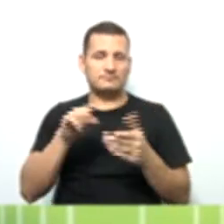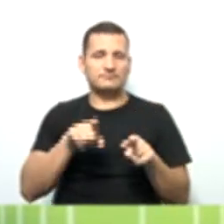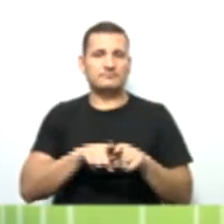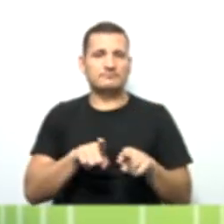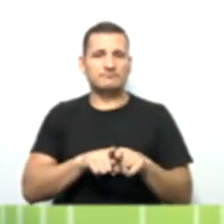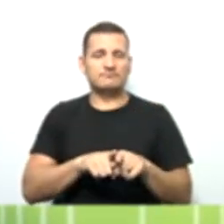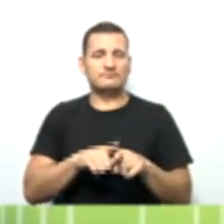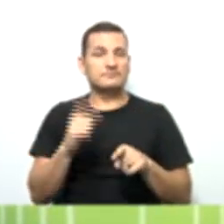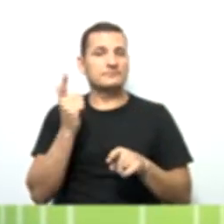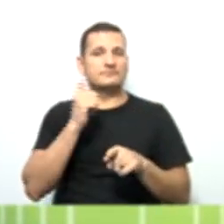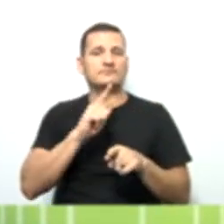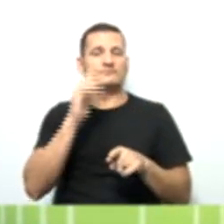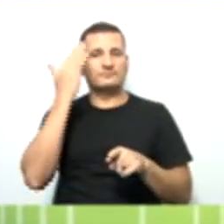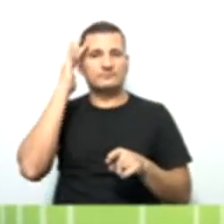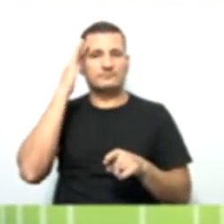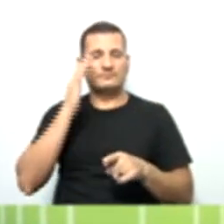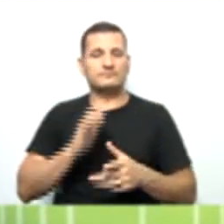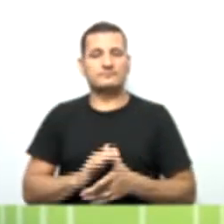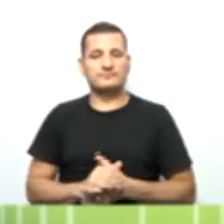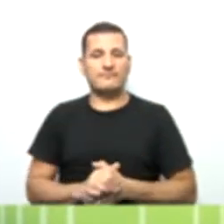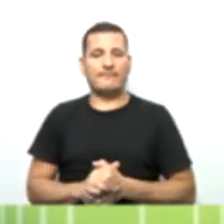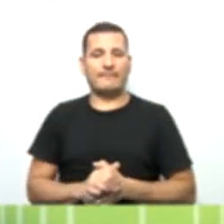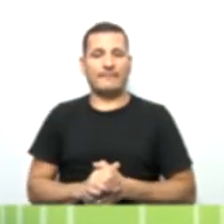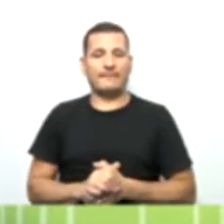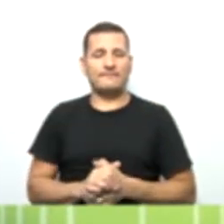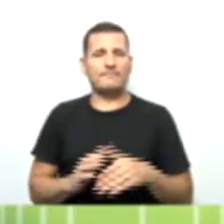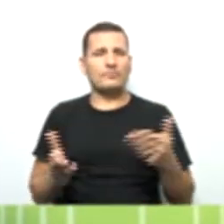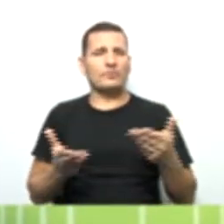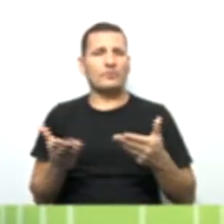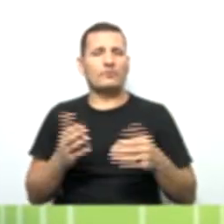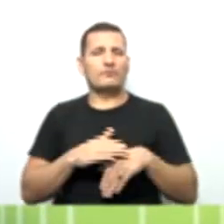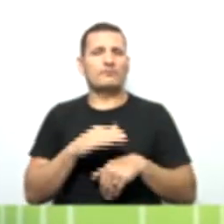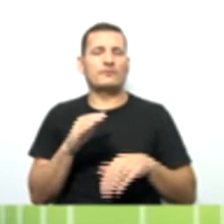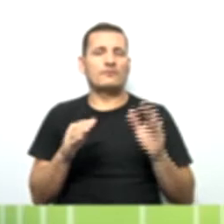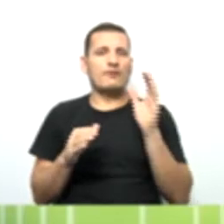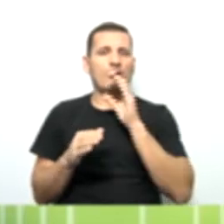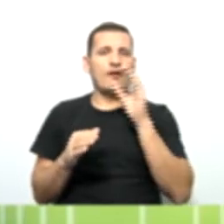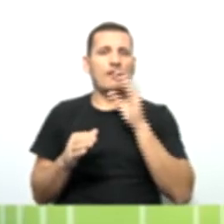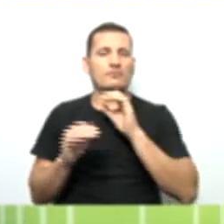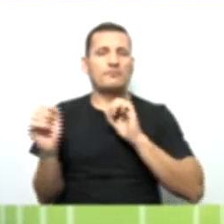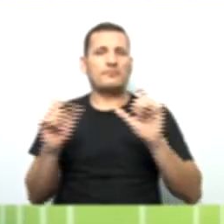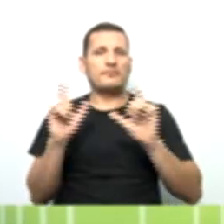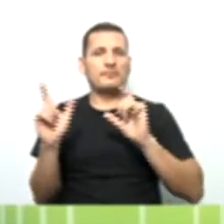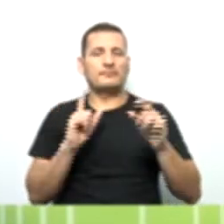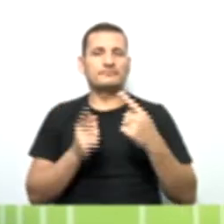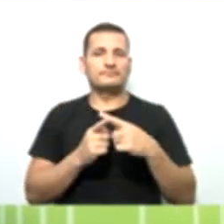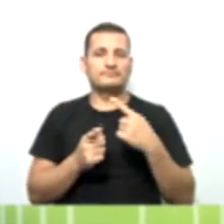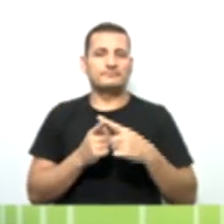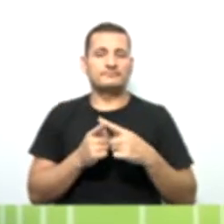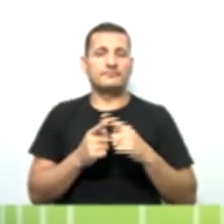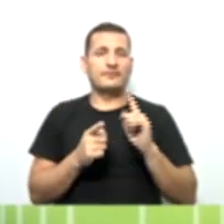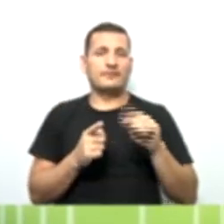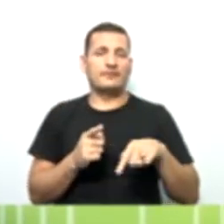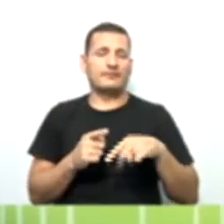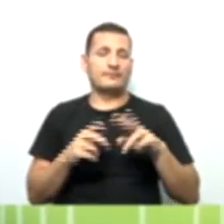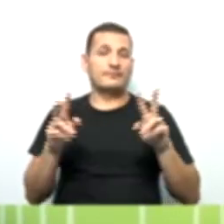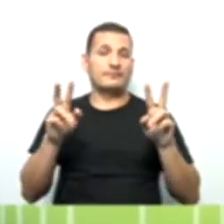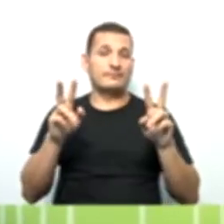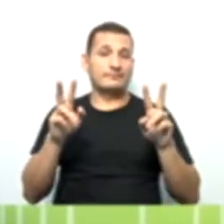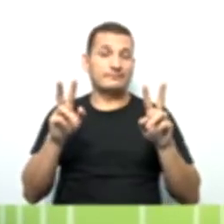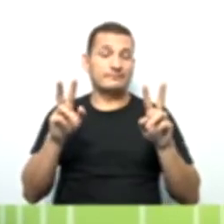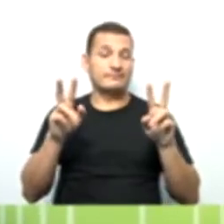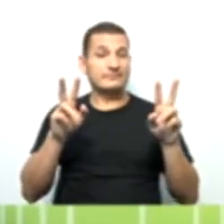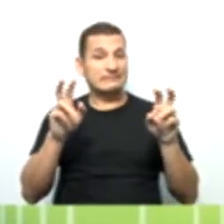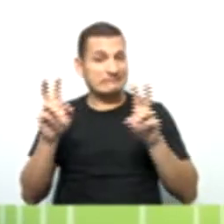aí compreender certinho. Hoje, nós estamos indo um pouquinho mais rápido, né? Porque são temas de duas aulas. Então, é